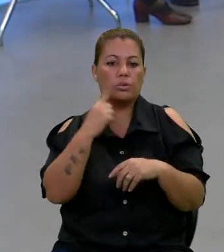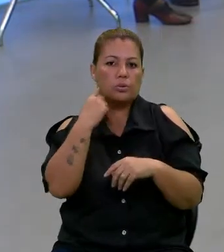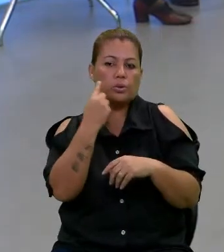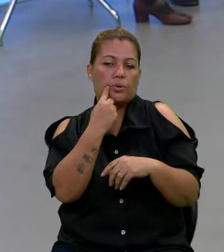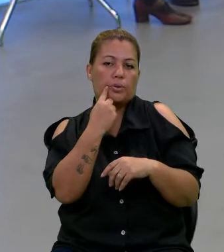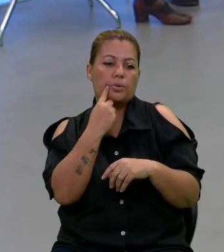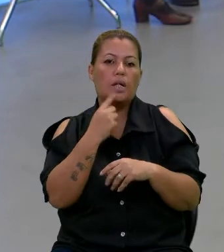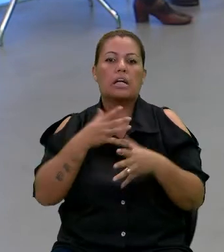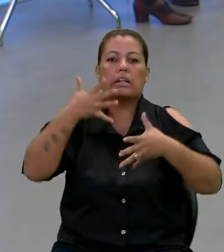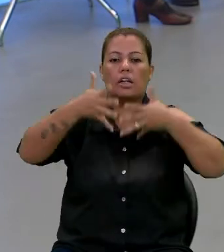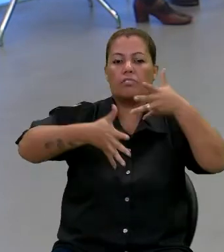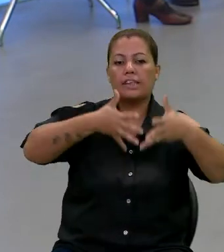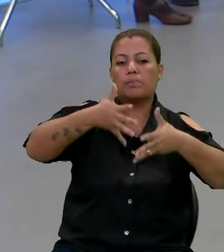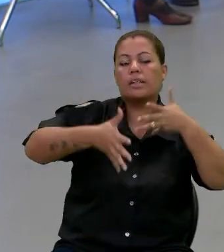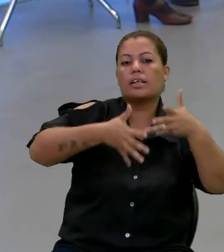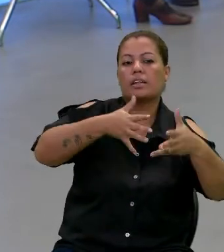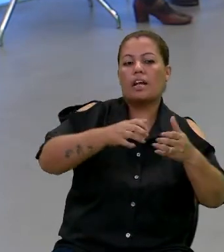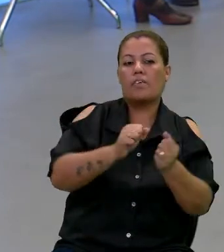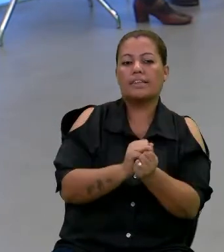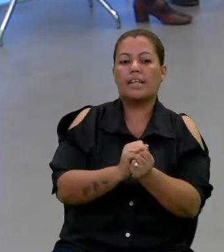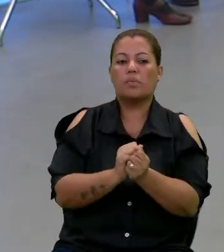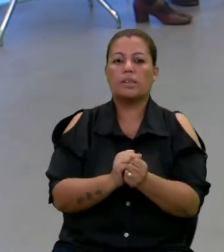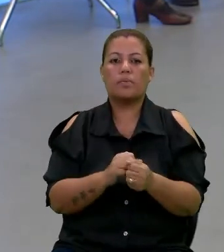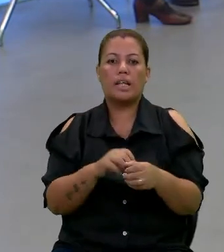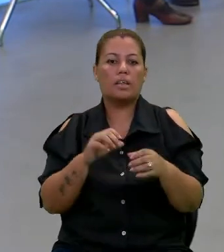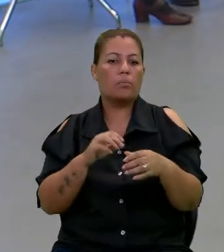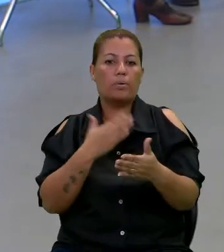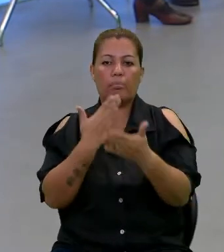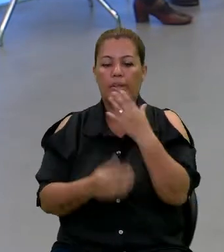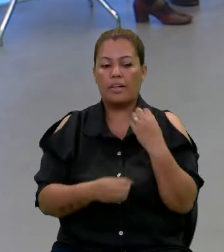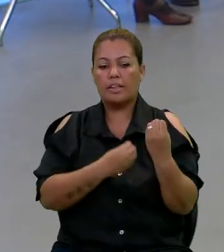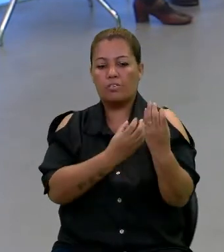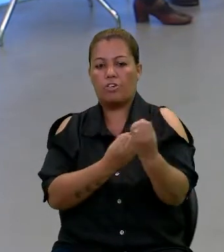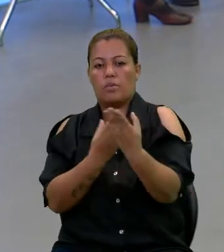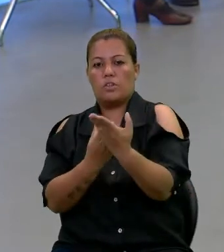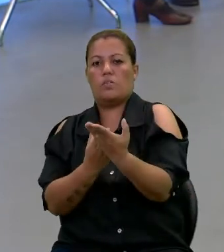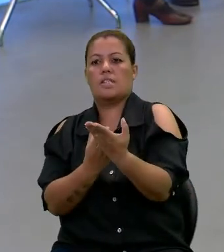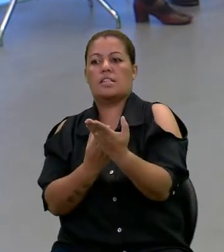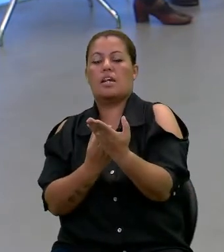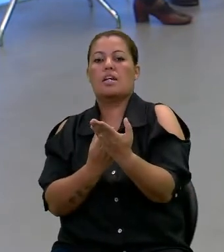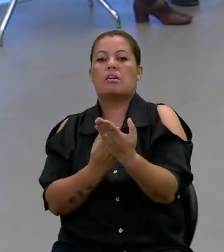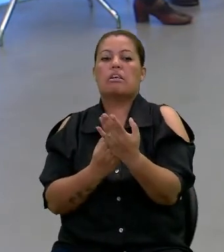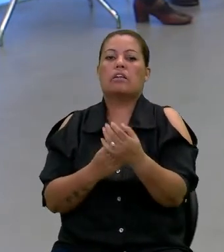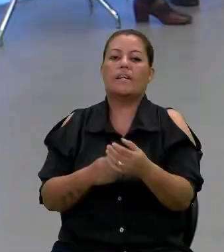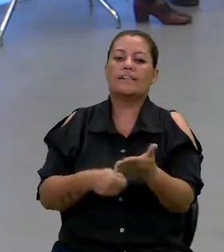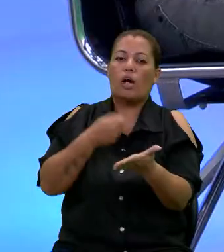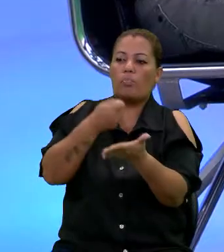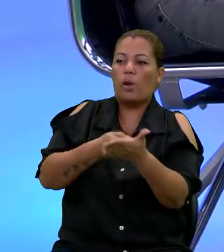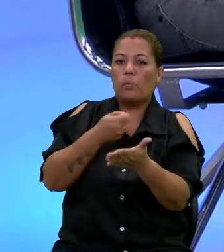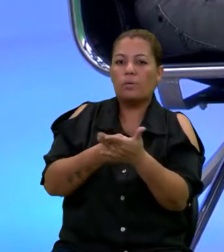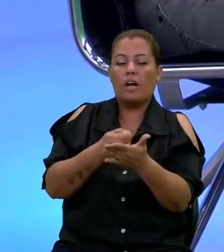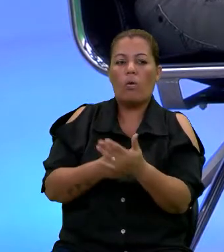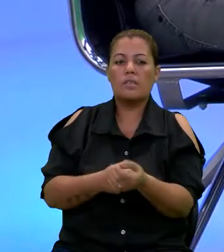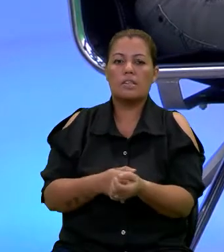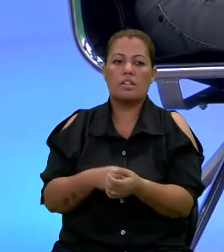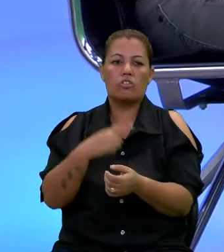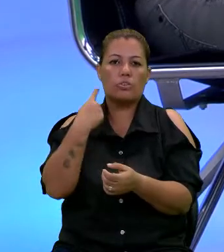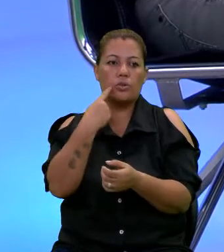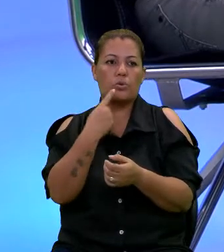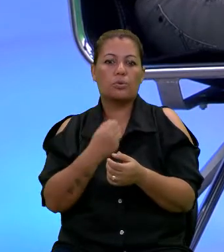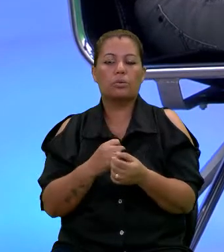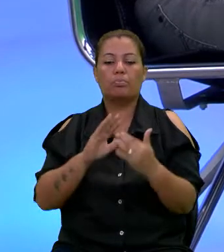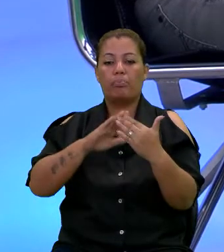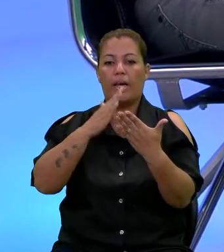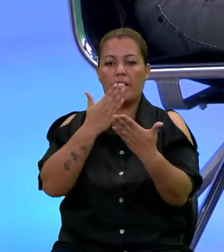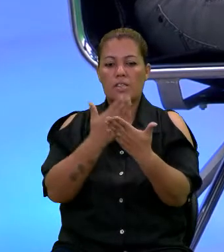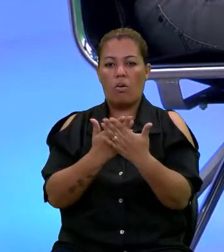do surdo, então, ele vai explicando através da livros para ele não perder as informações, né? Então, assim, é uma luta constante